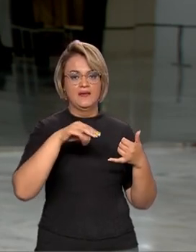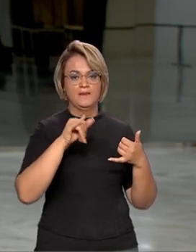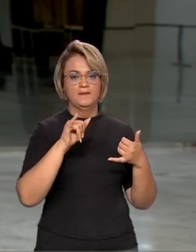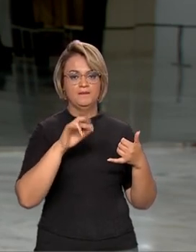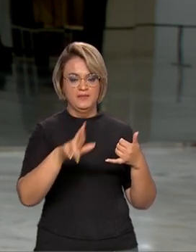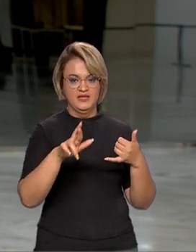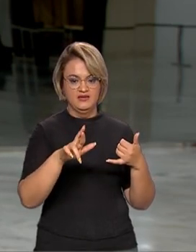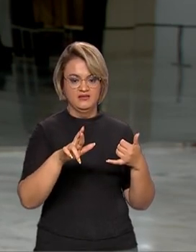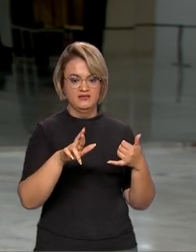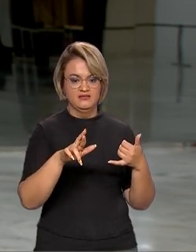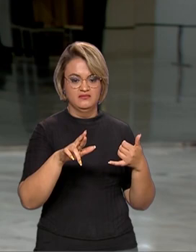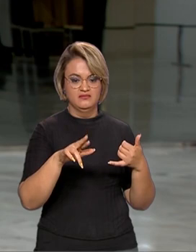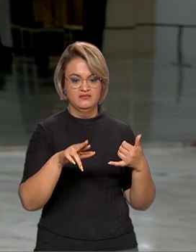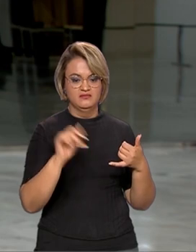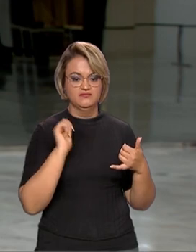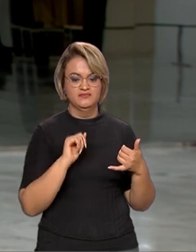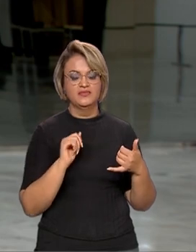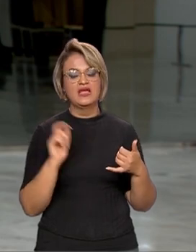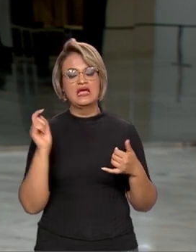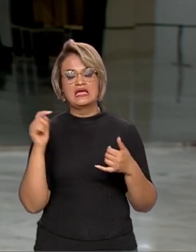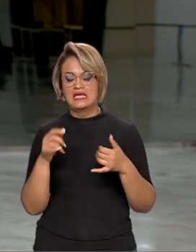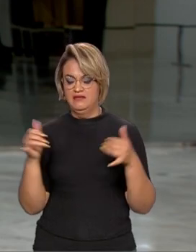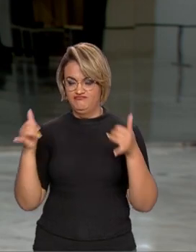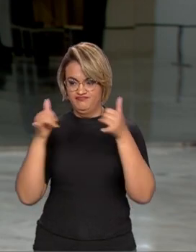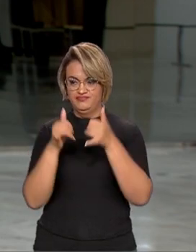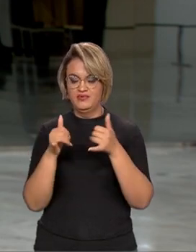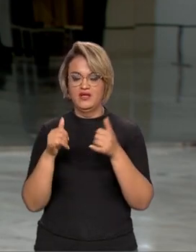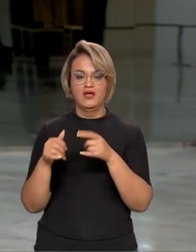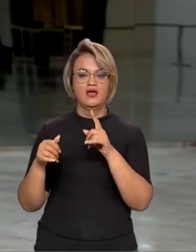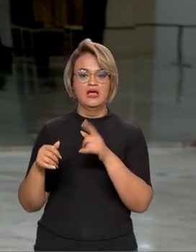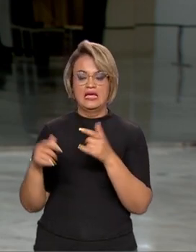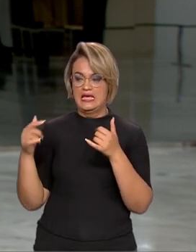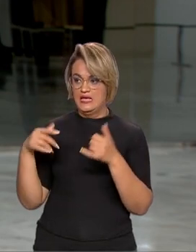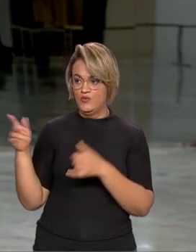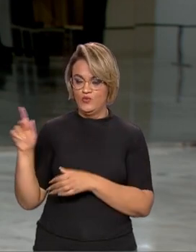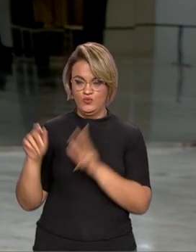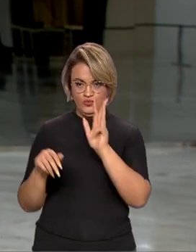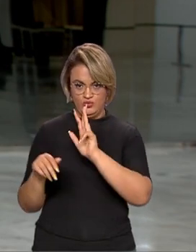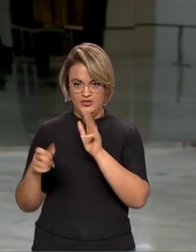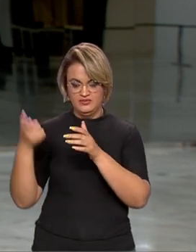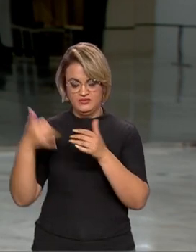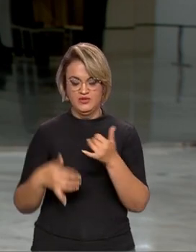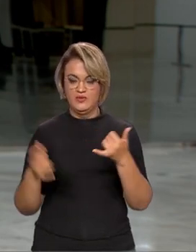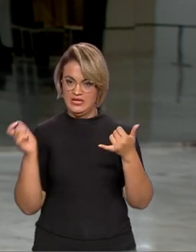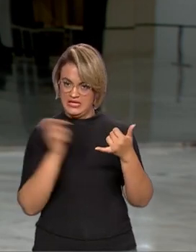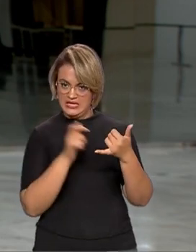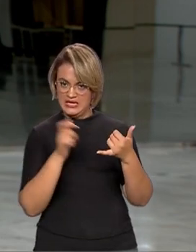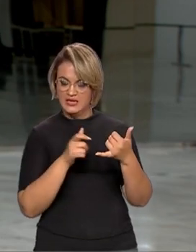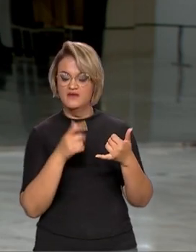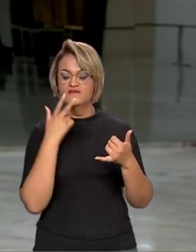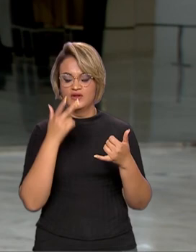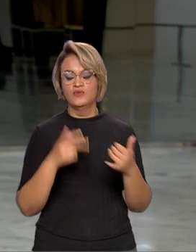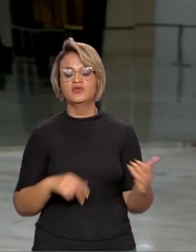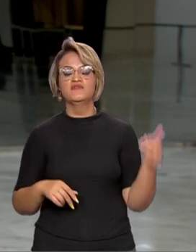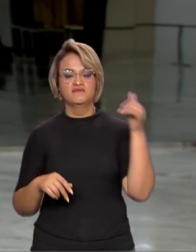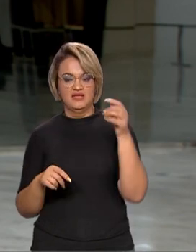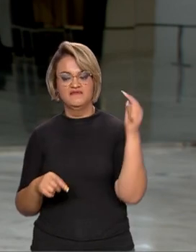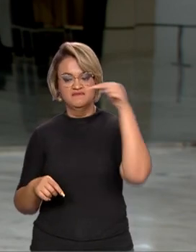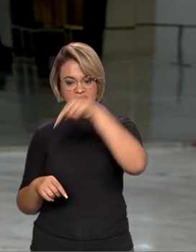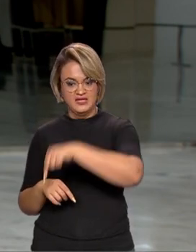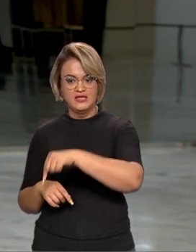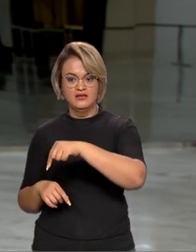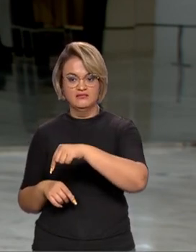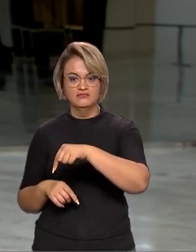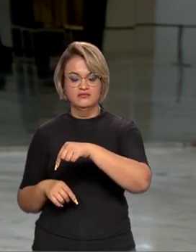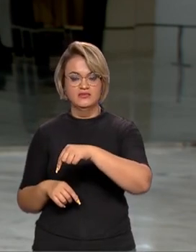Sheikh Mohammed bin Zayed. Segundo o governo, o presidente dos Emirados Árabes confirmou a vinda ao Brasil do